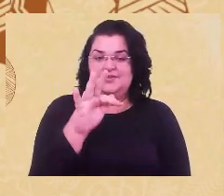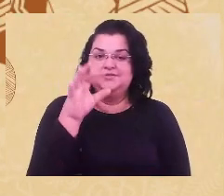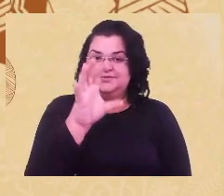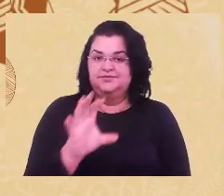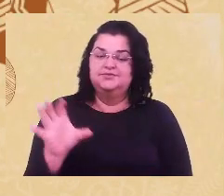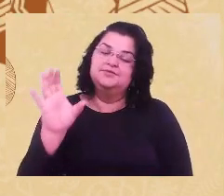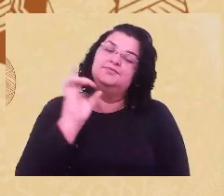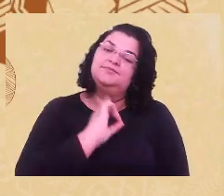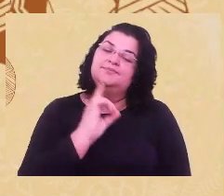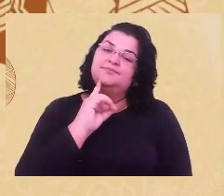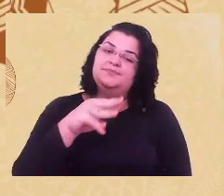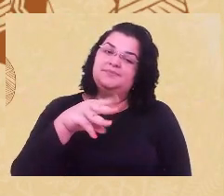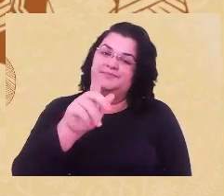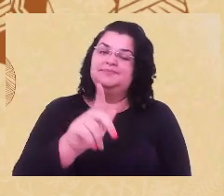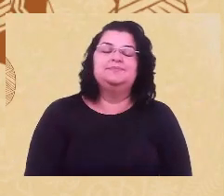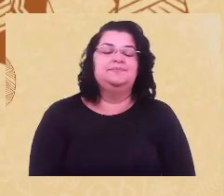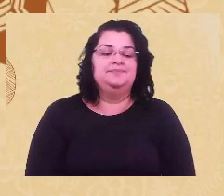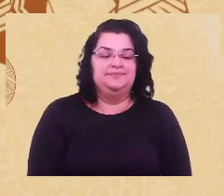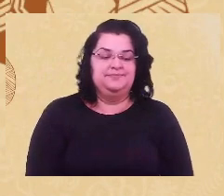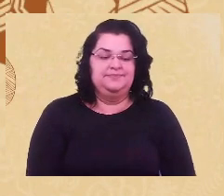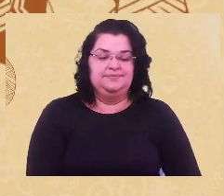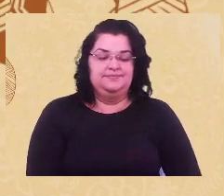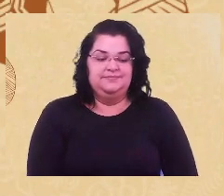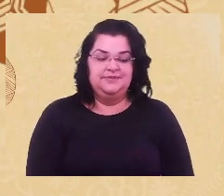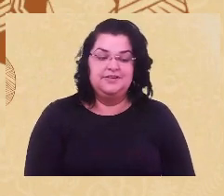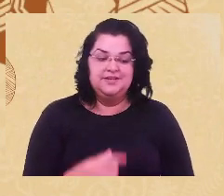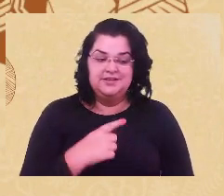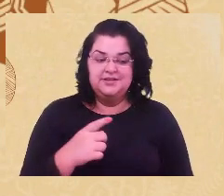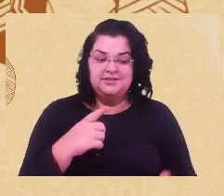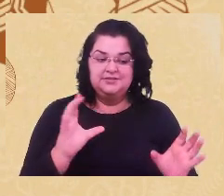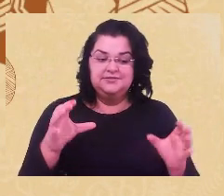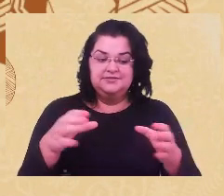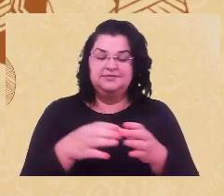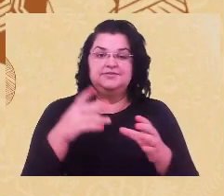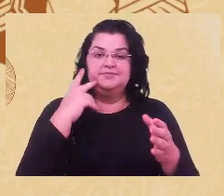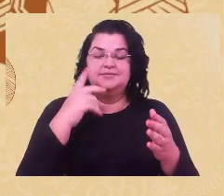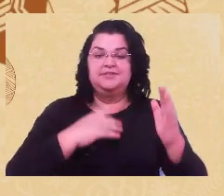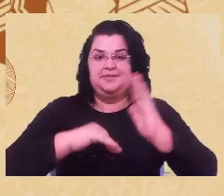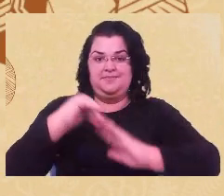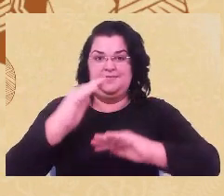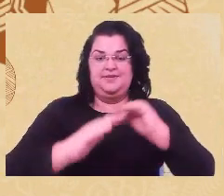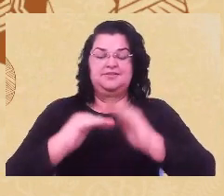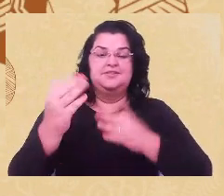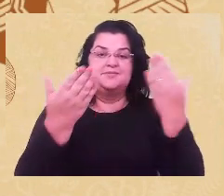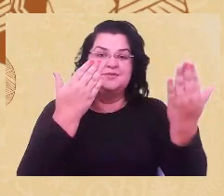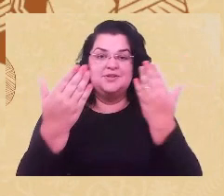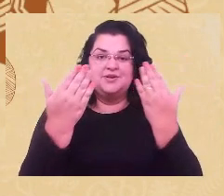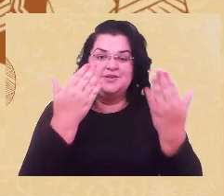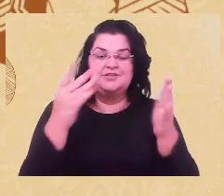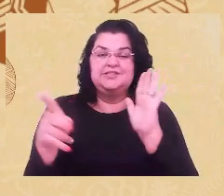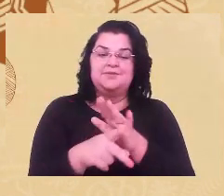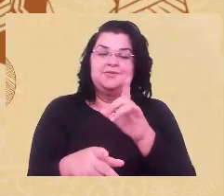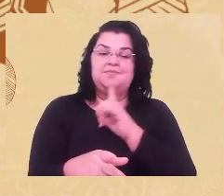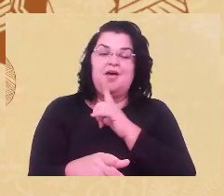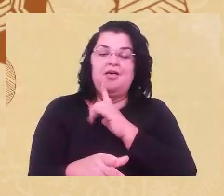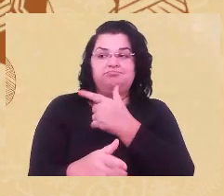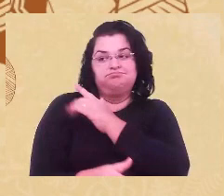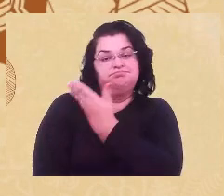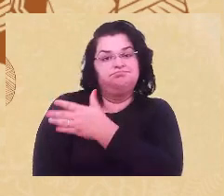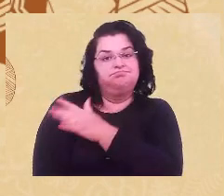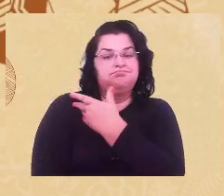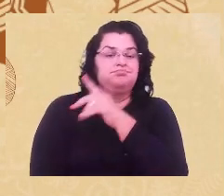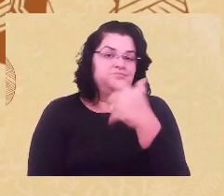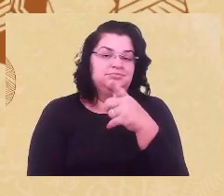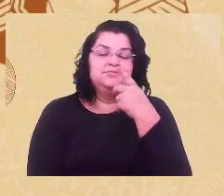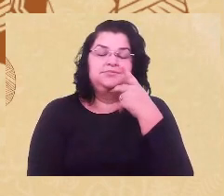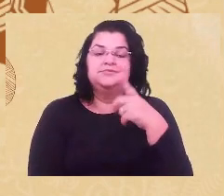Gerais. O tema de hoje é Saberes e Práticas Psicológicas Antirracistas e Decoloniais para